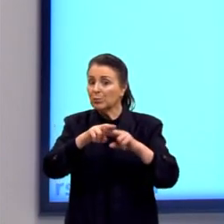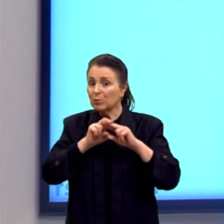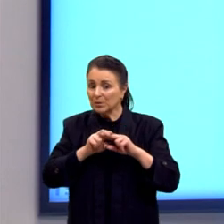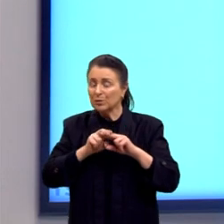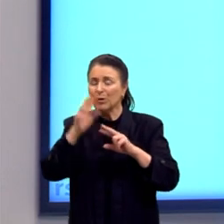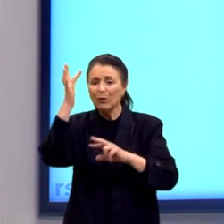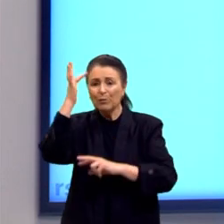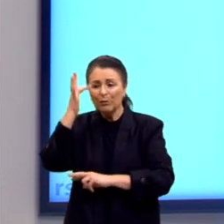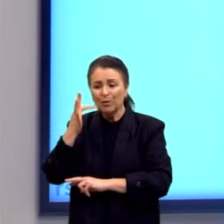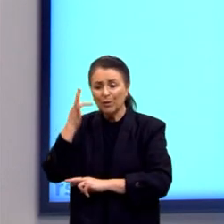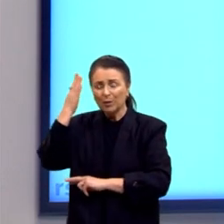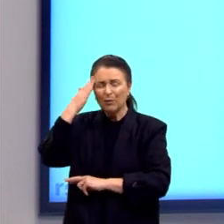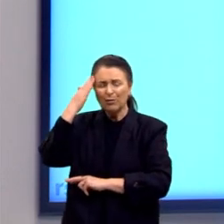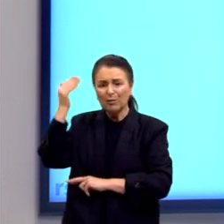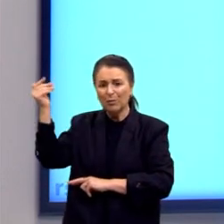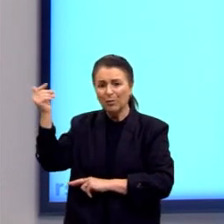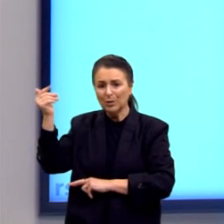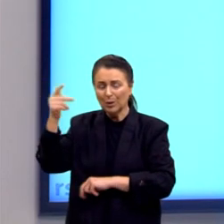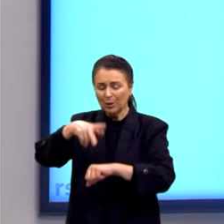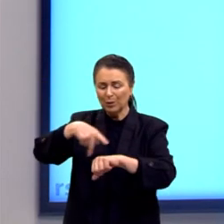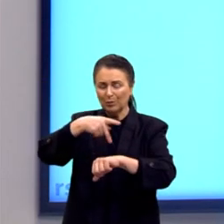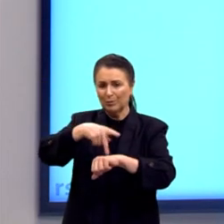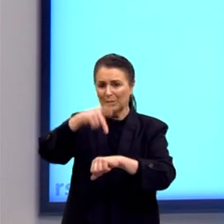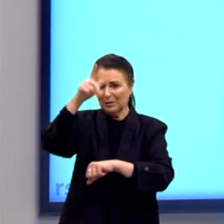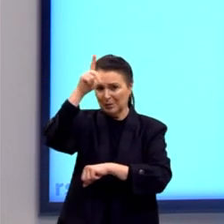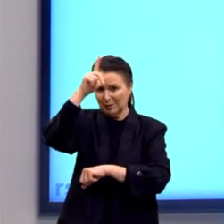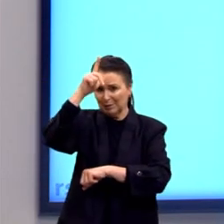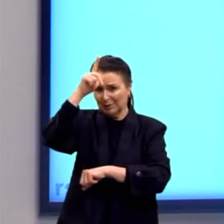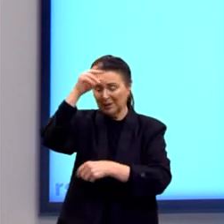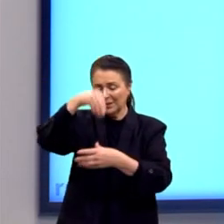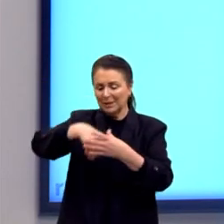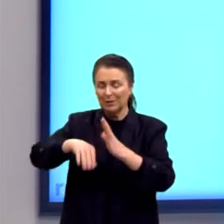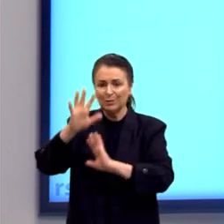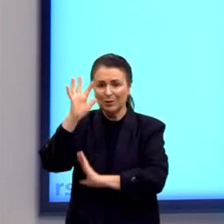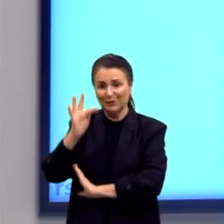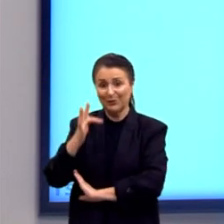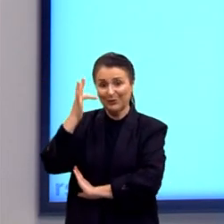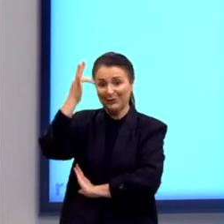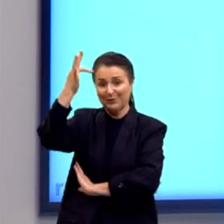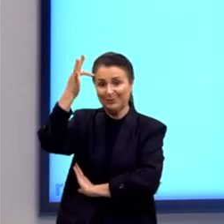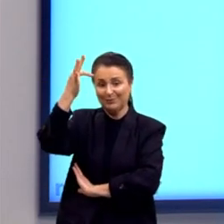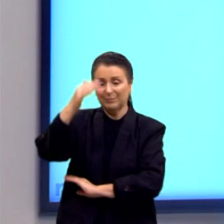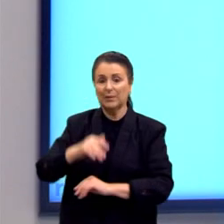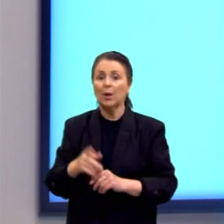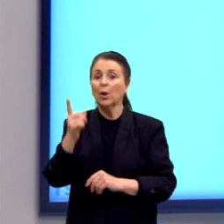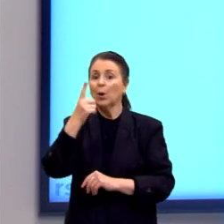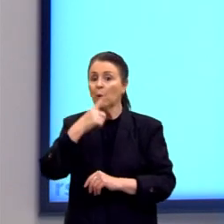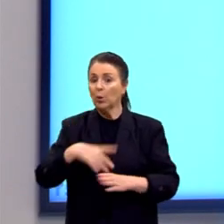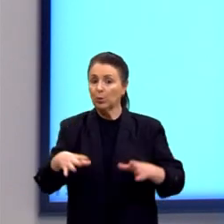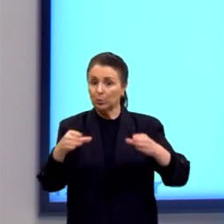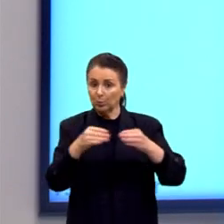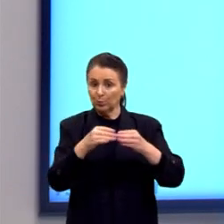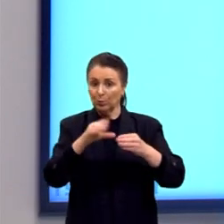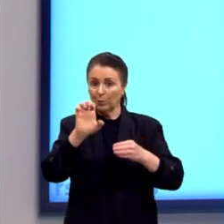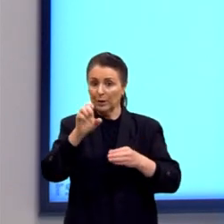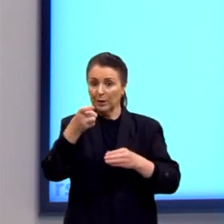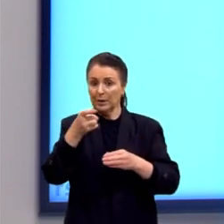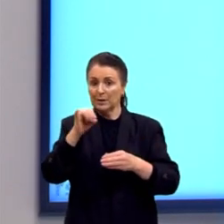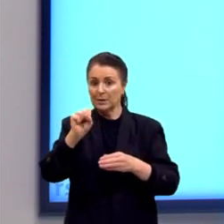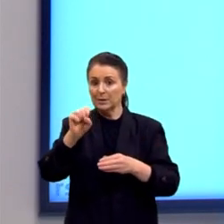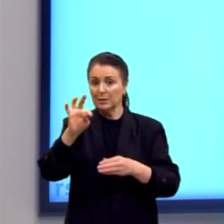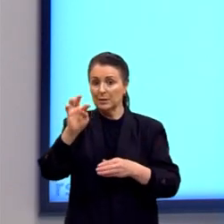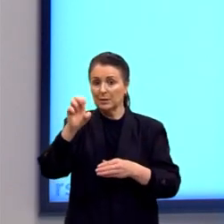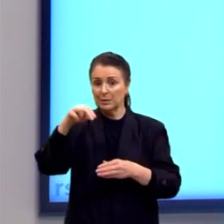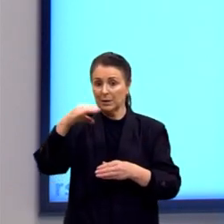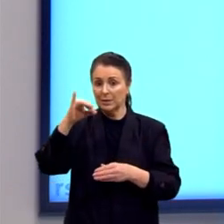pensadores alemães no contexto da filosofia. Vamos lá. Outra corrente que surge aí é o existencialismo. Essa